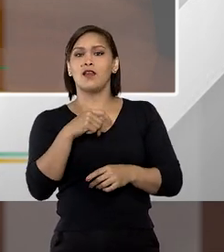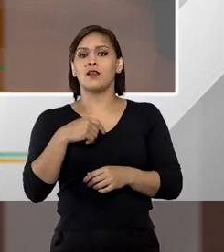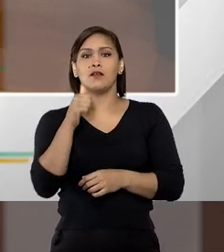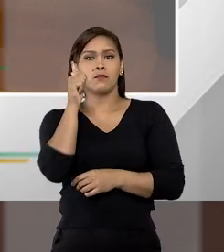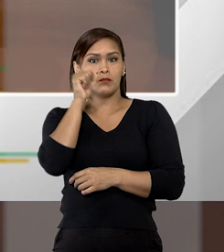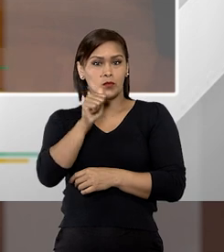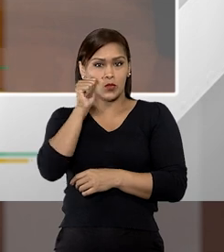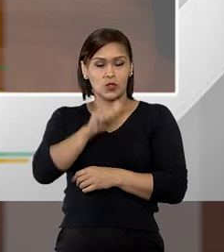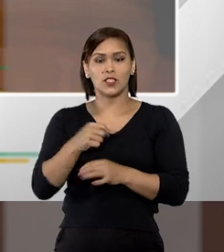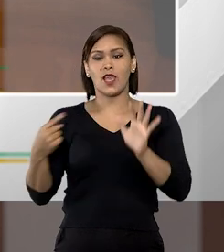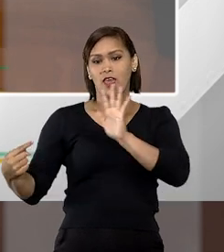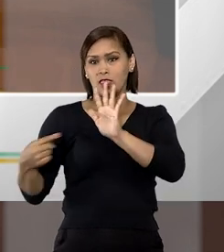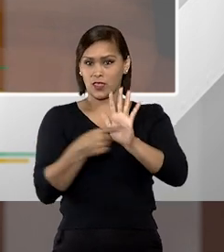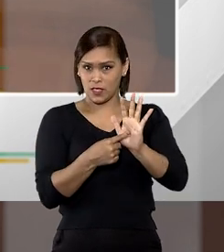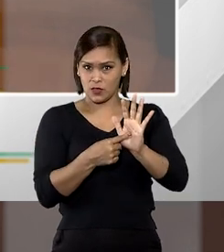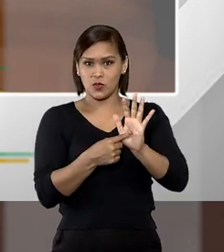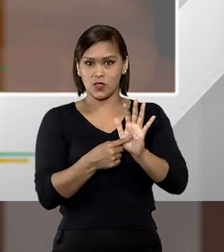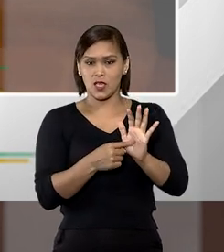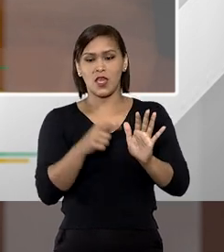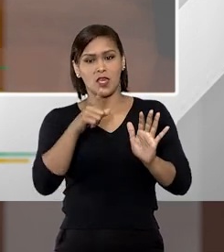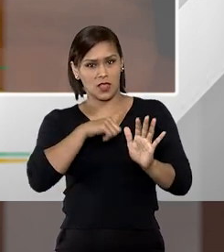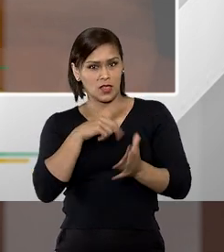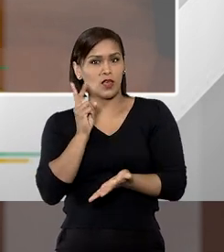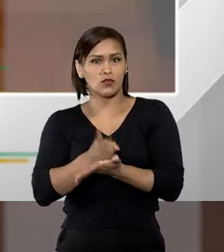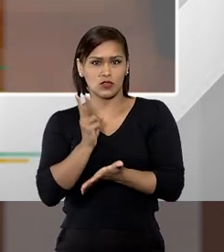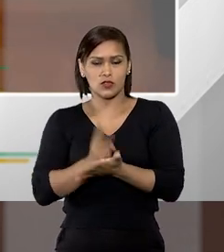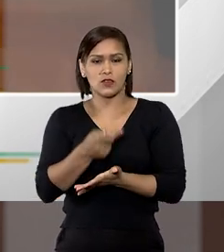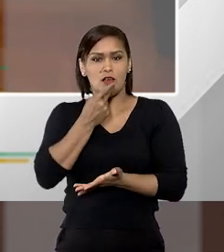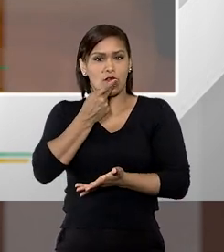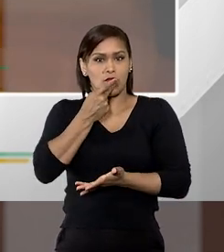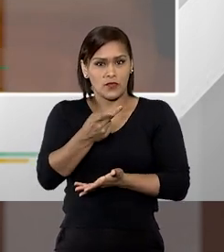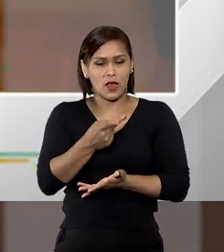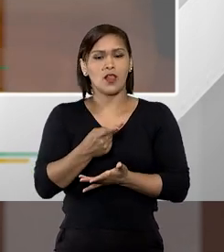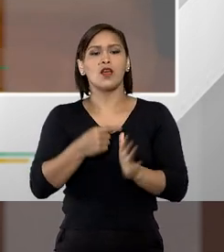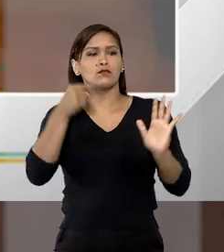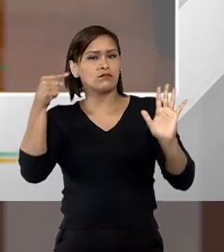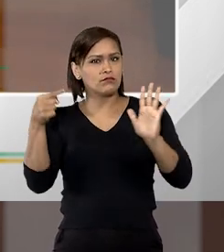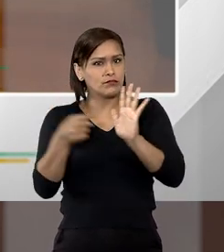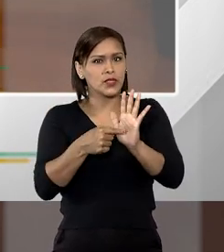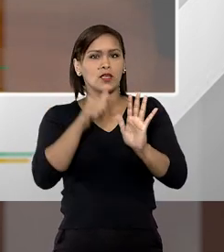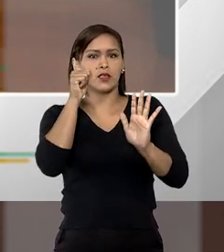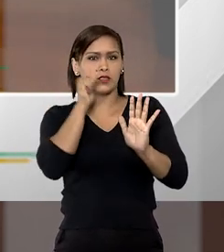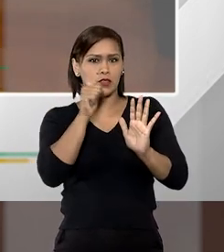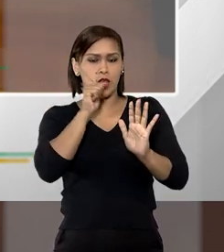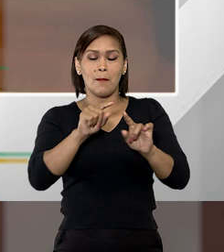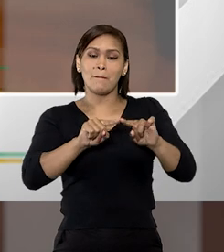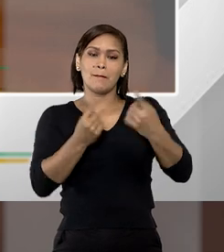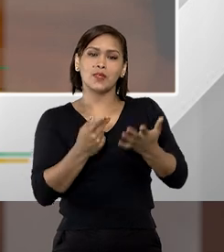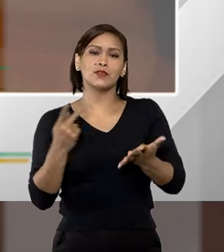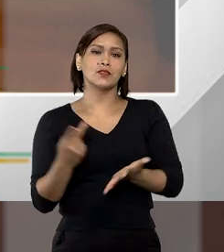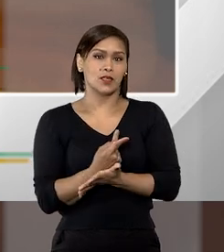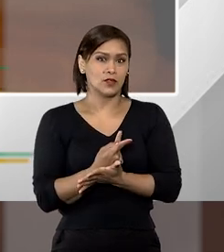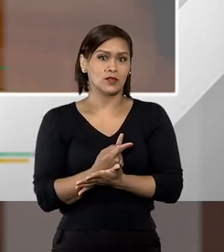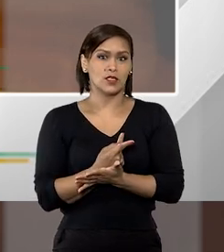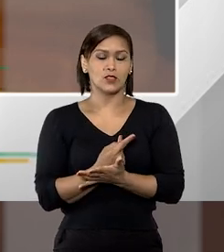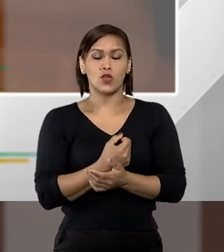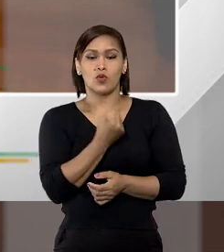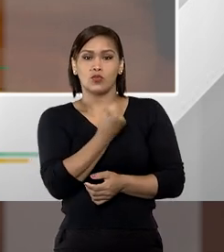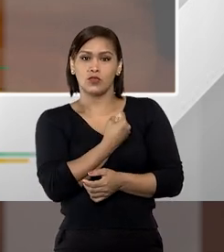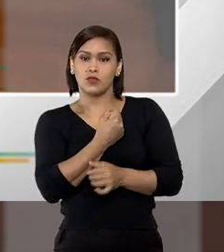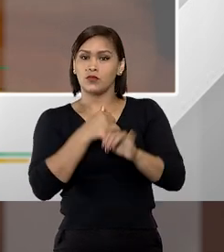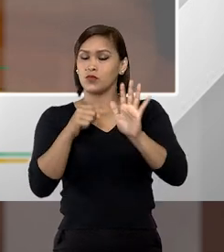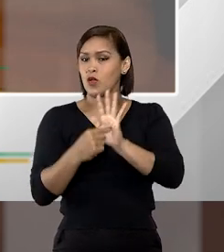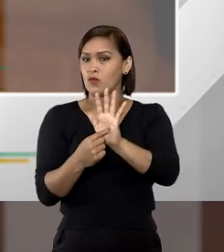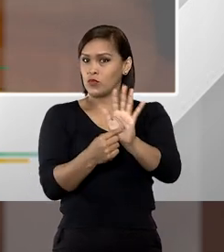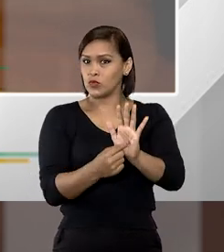violência denuncia, e a gente tem que continuar dizendo, claro que uma mulher que sofre violência tem que denunciar, mas o fato é que os dados estão mostrando